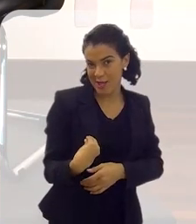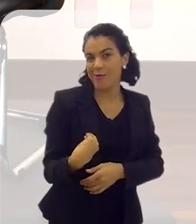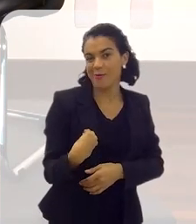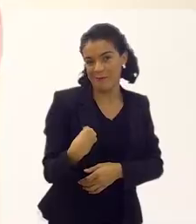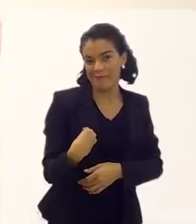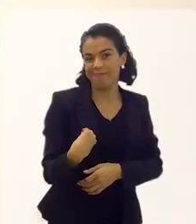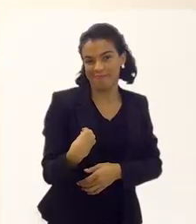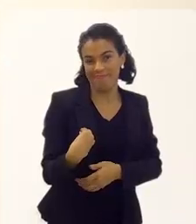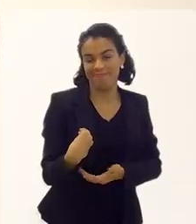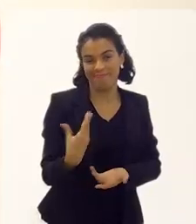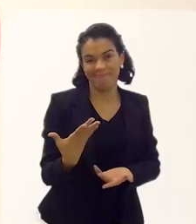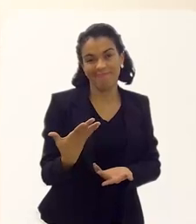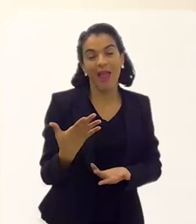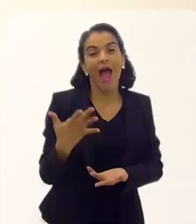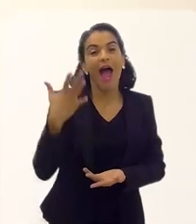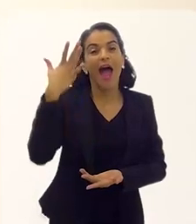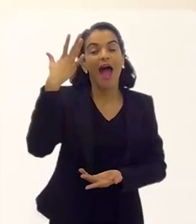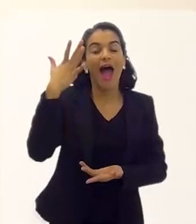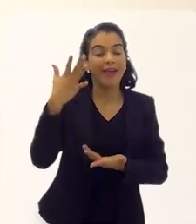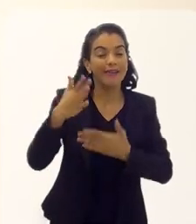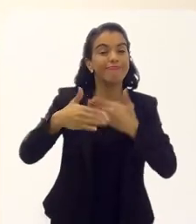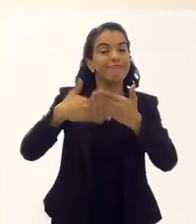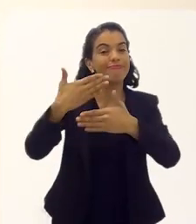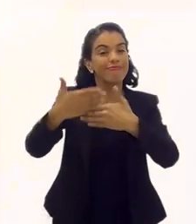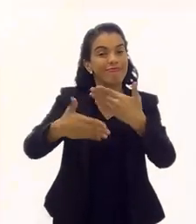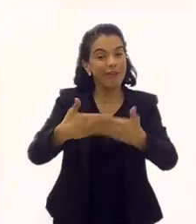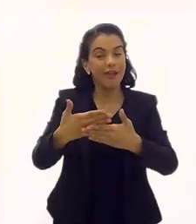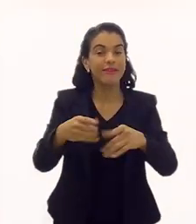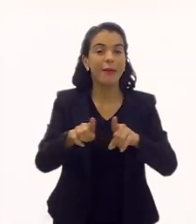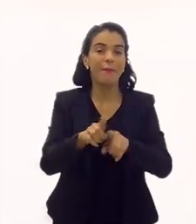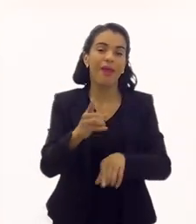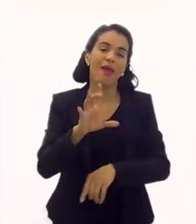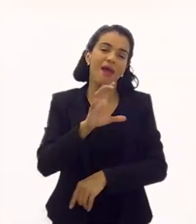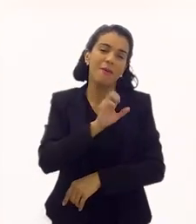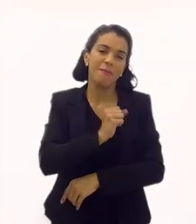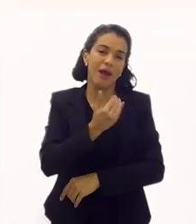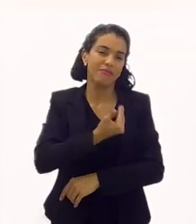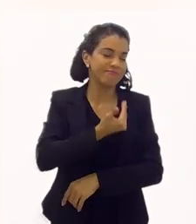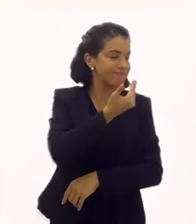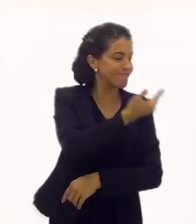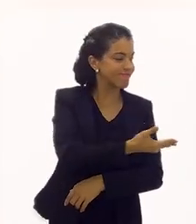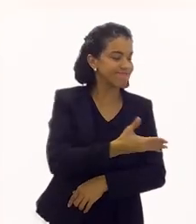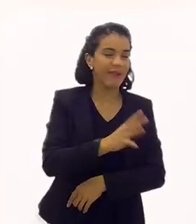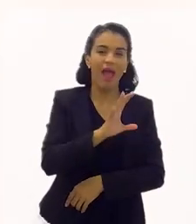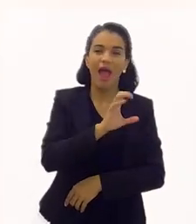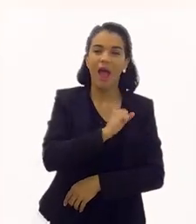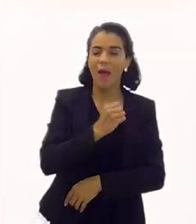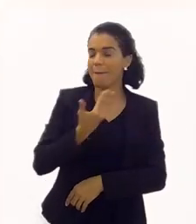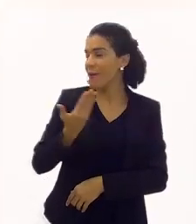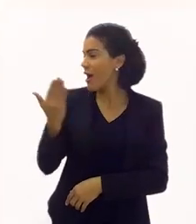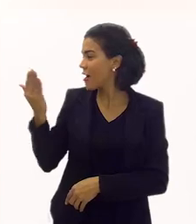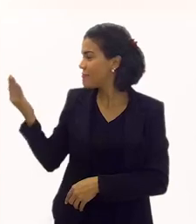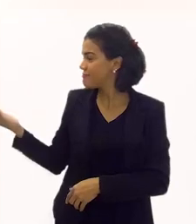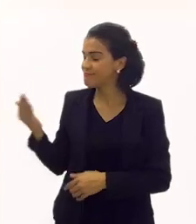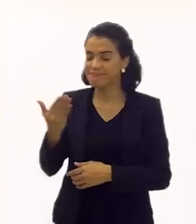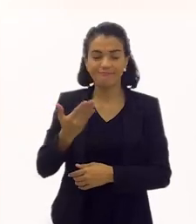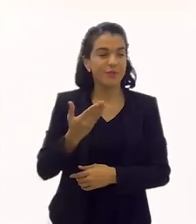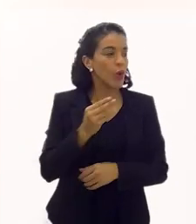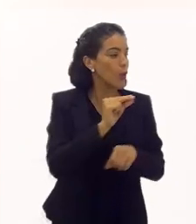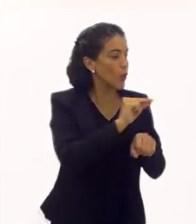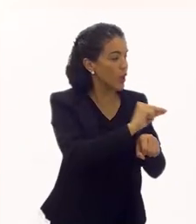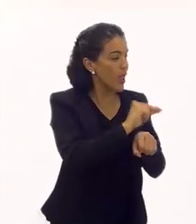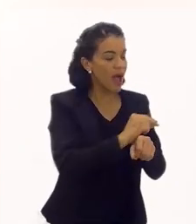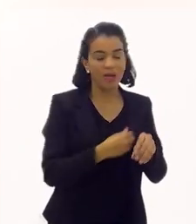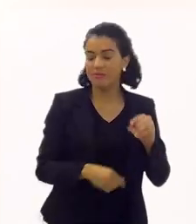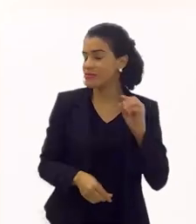dele. Fazer isso com fazer isso com ele amanhã. E amar o teu próximo, gente. O que é amar o teu